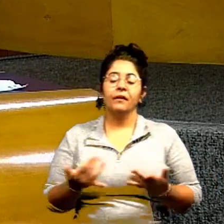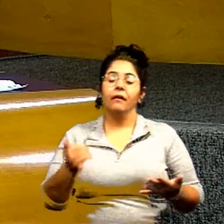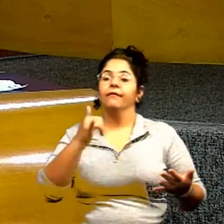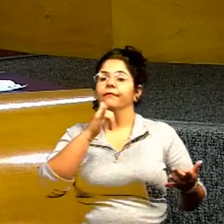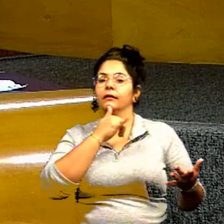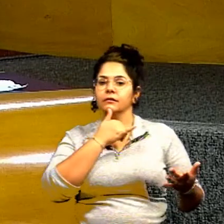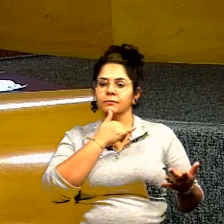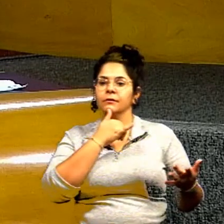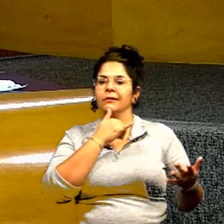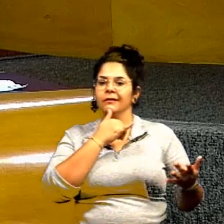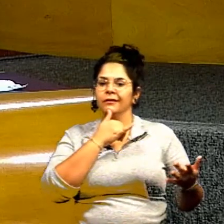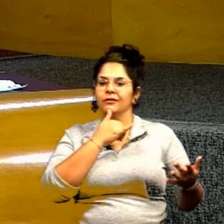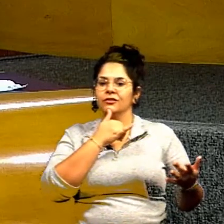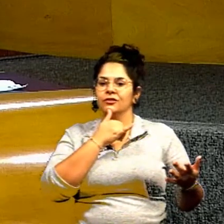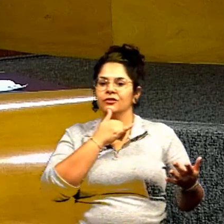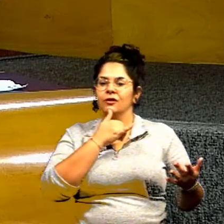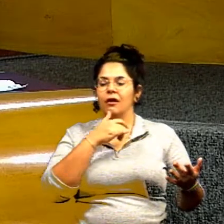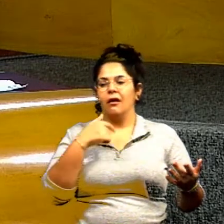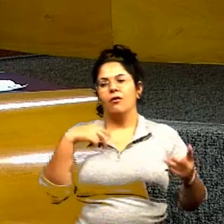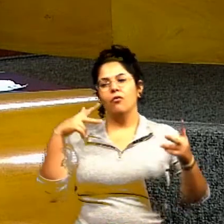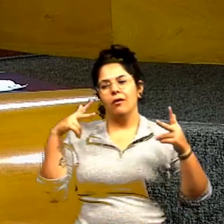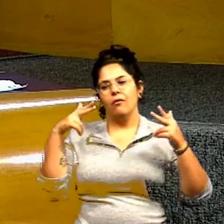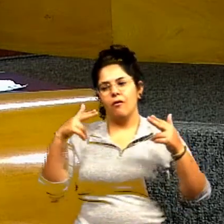Infelizmente, eu não tive o privilégio que você teve.